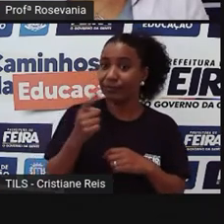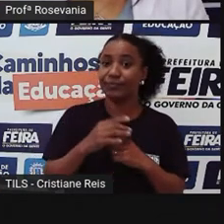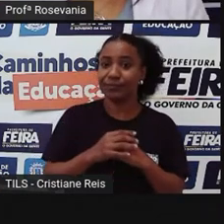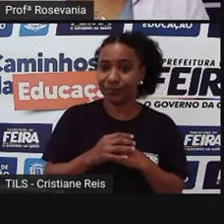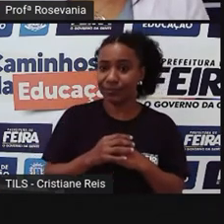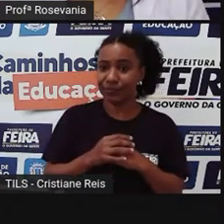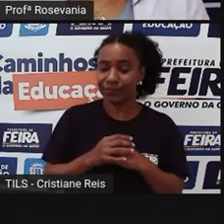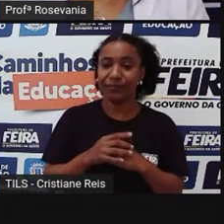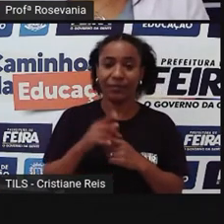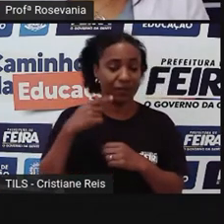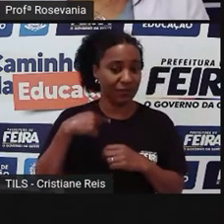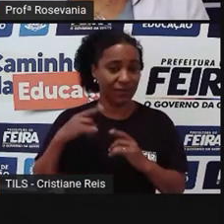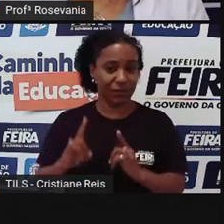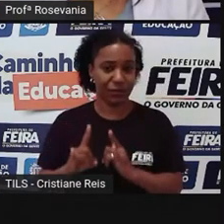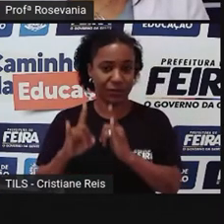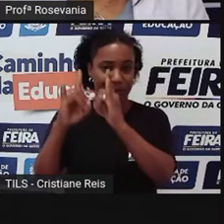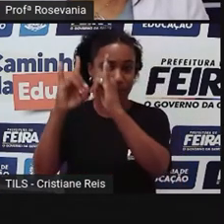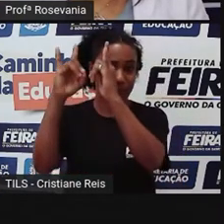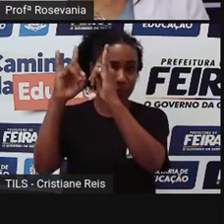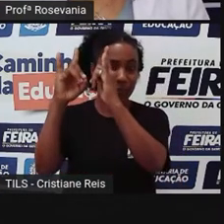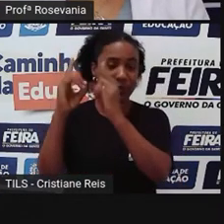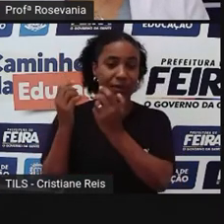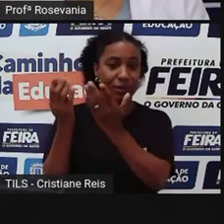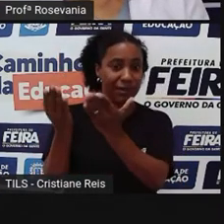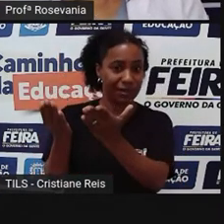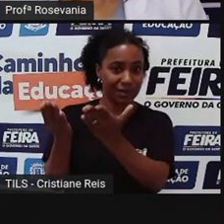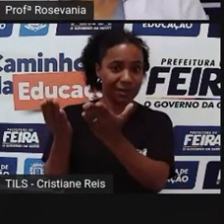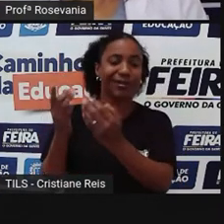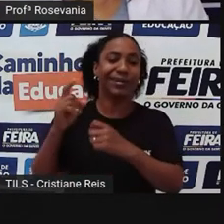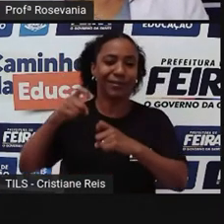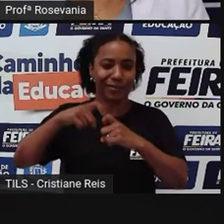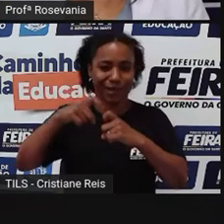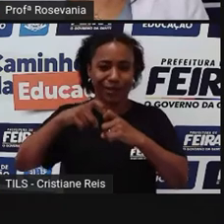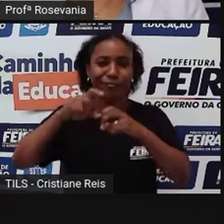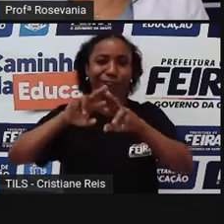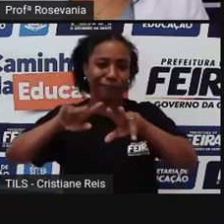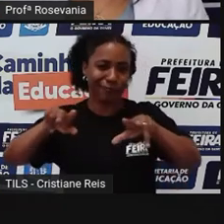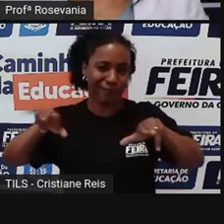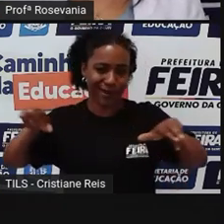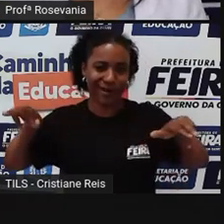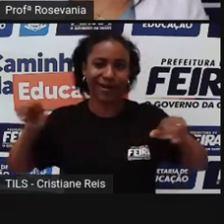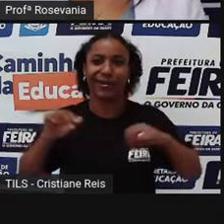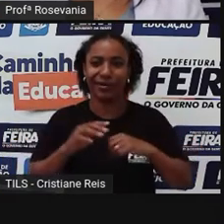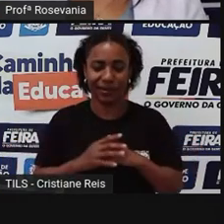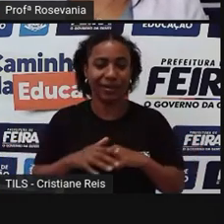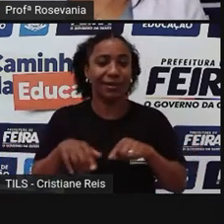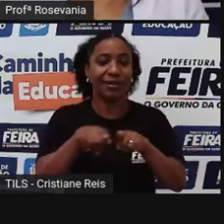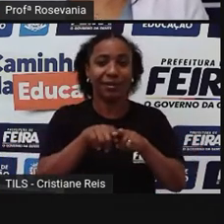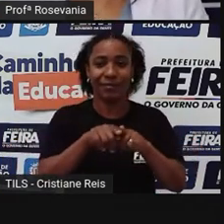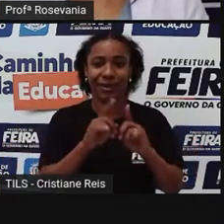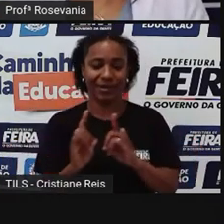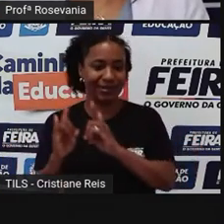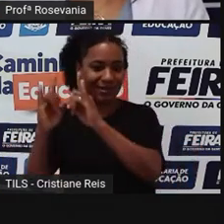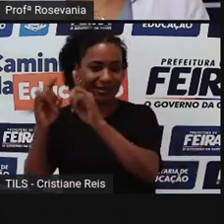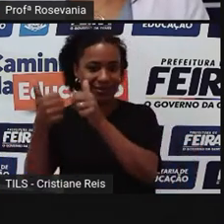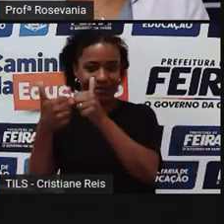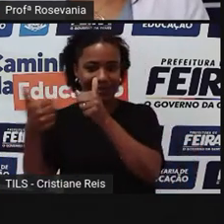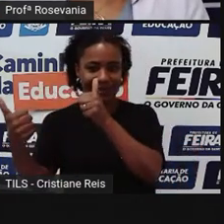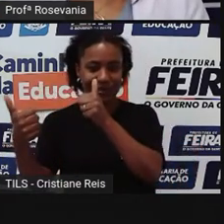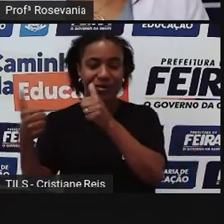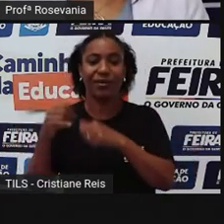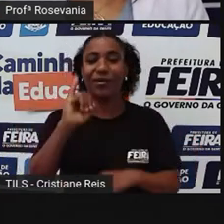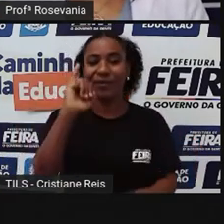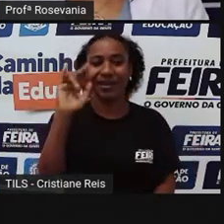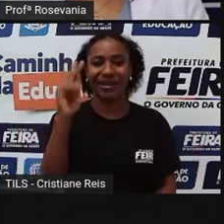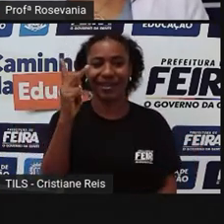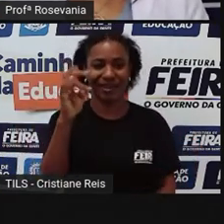o ícone, mas um pouquinho a gente tem o IEF, que também é ligado à área de saúde, que faz diversos tipos de exames, a gente vai